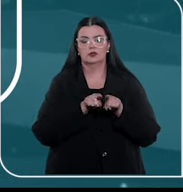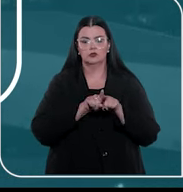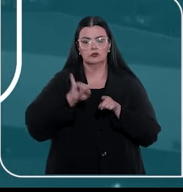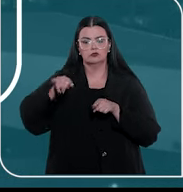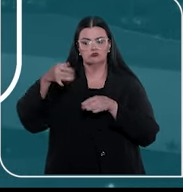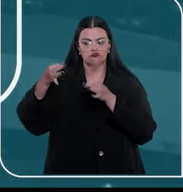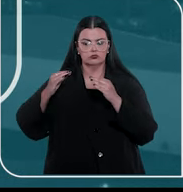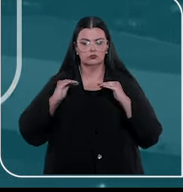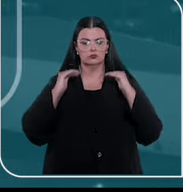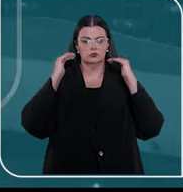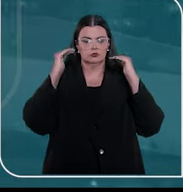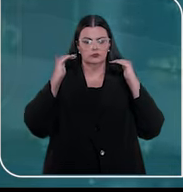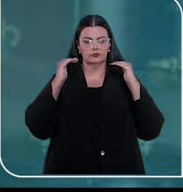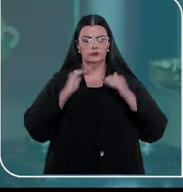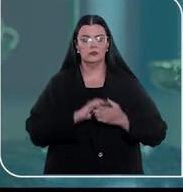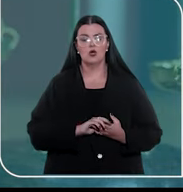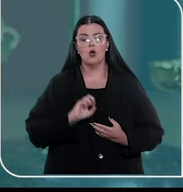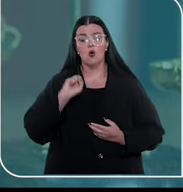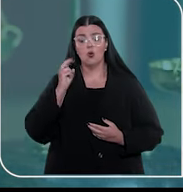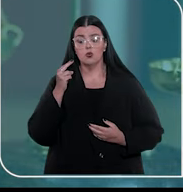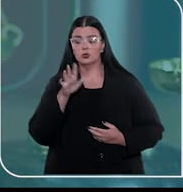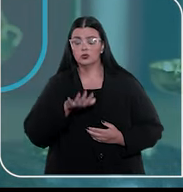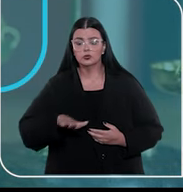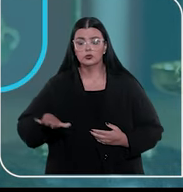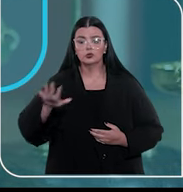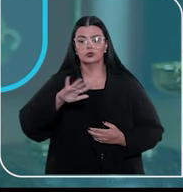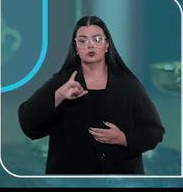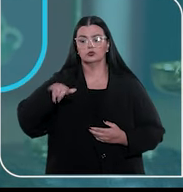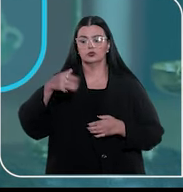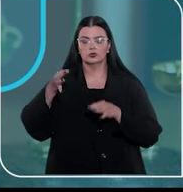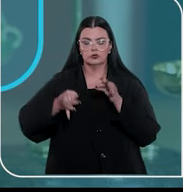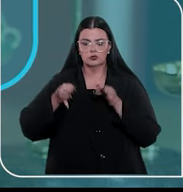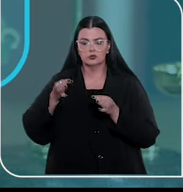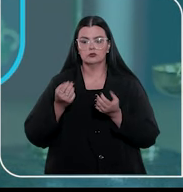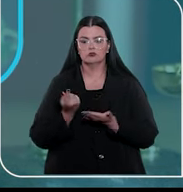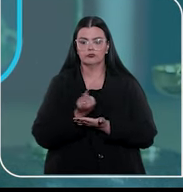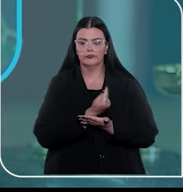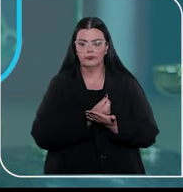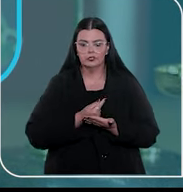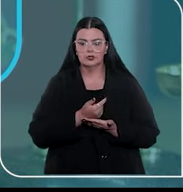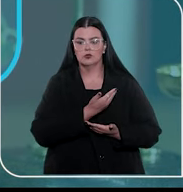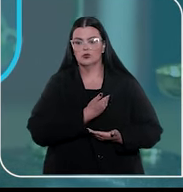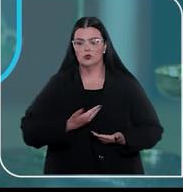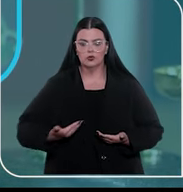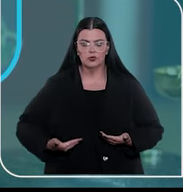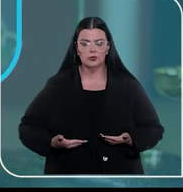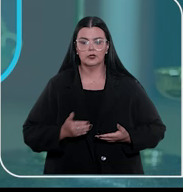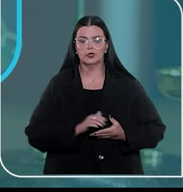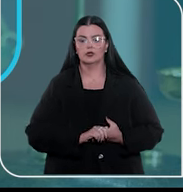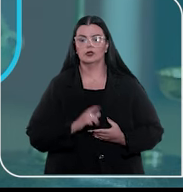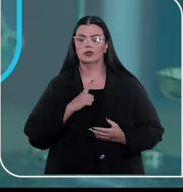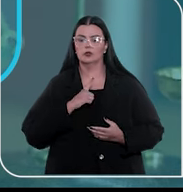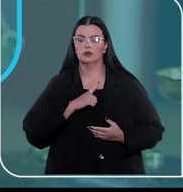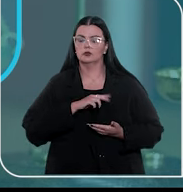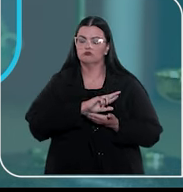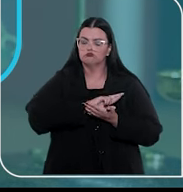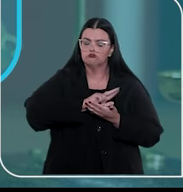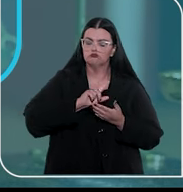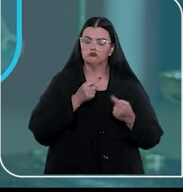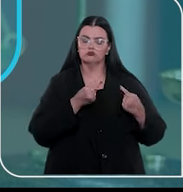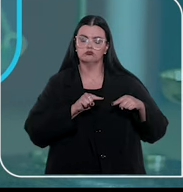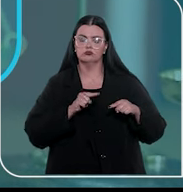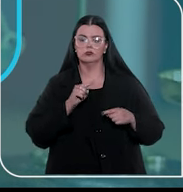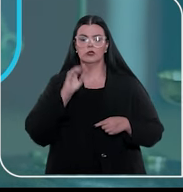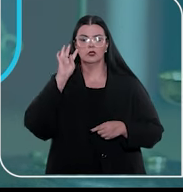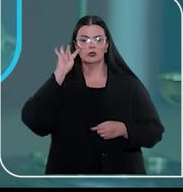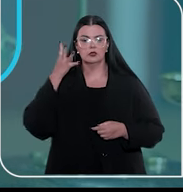dominante da Corte. Ou no âmbito dos Juizados Especiais da Fazenda Pública, quando houver divergência entre